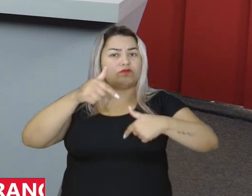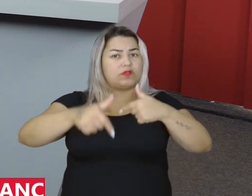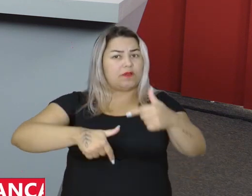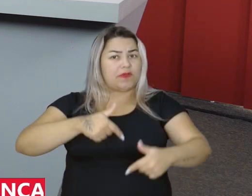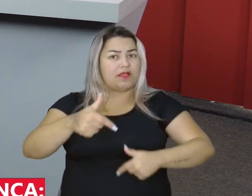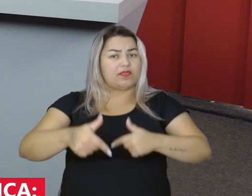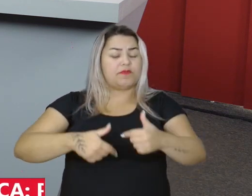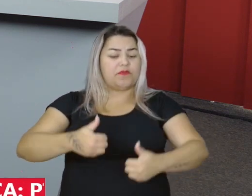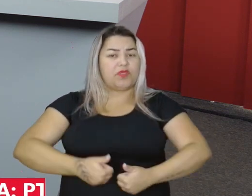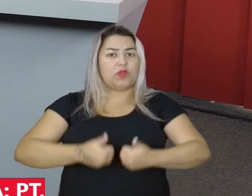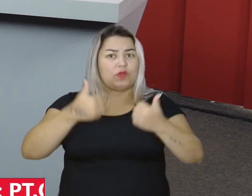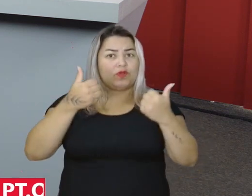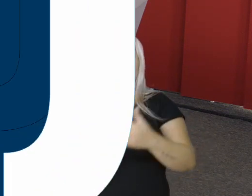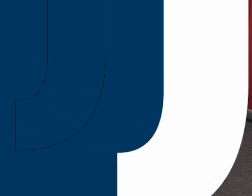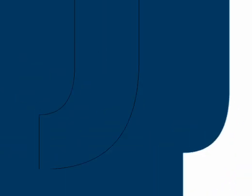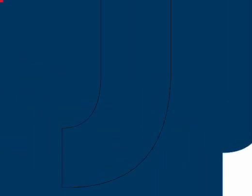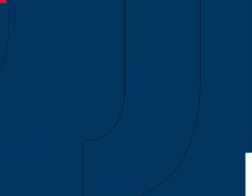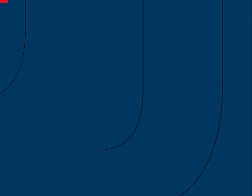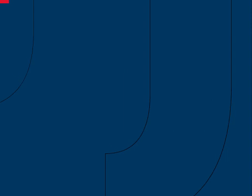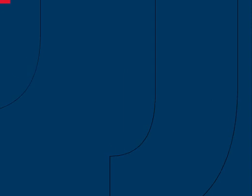e melhoria da renda.